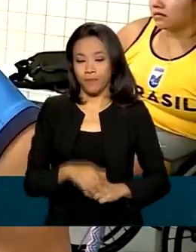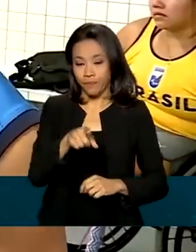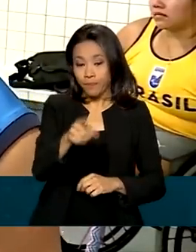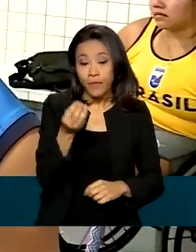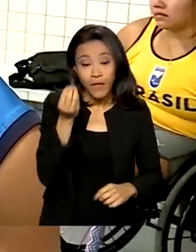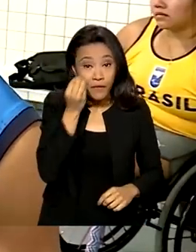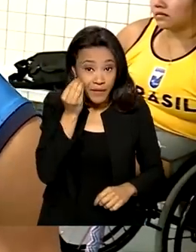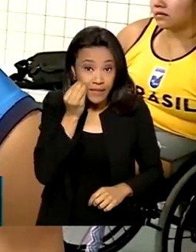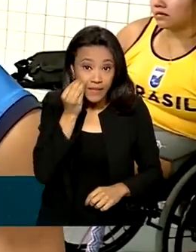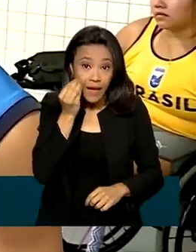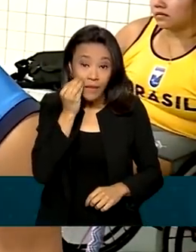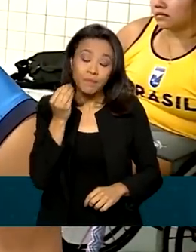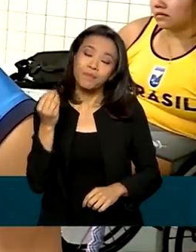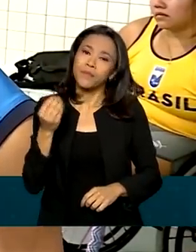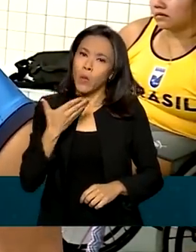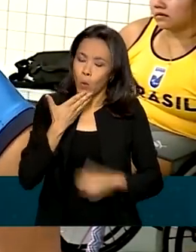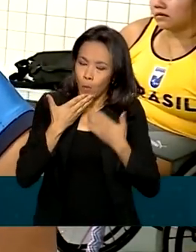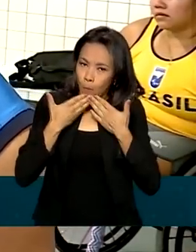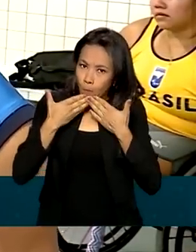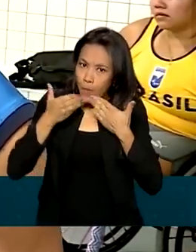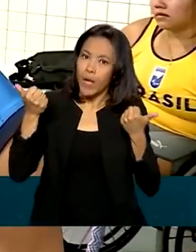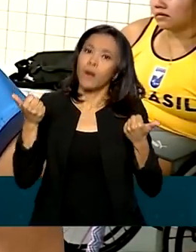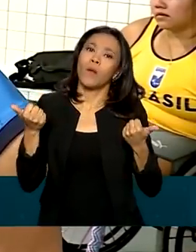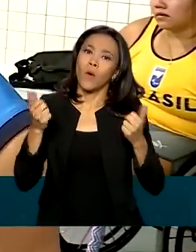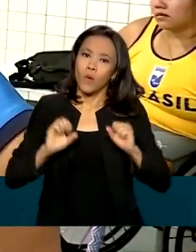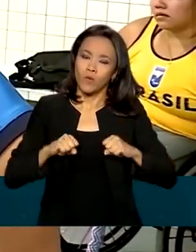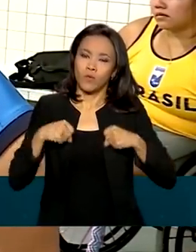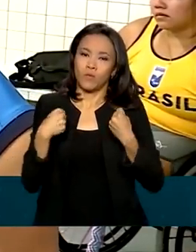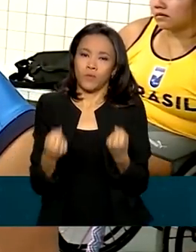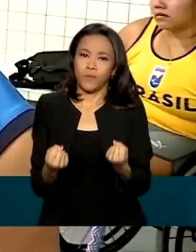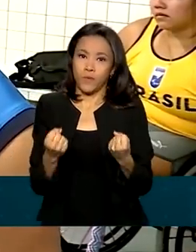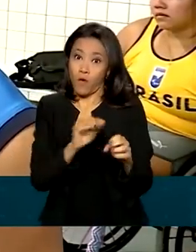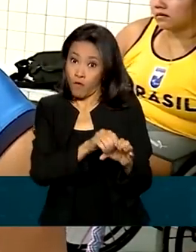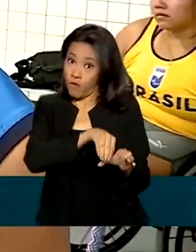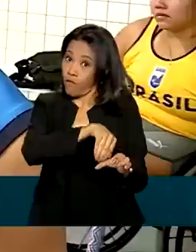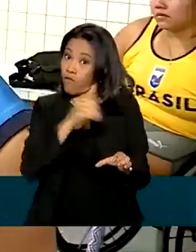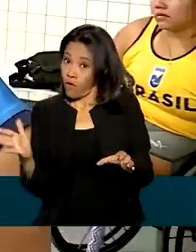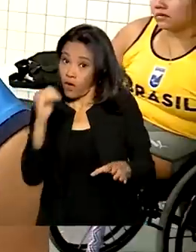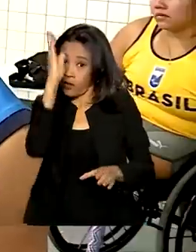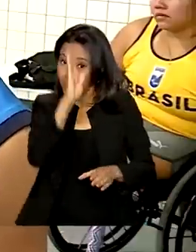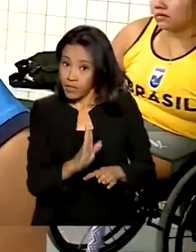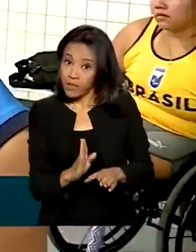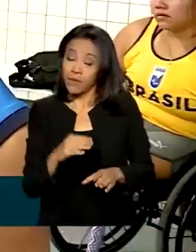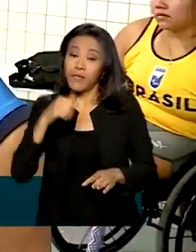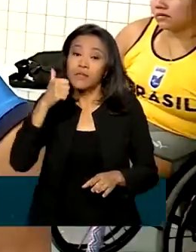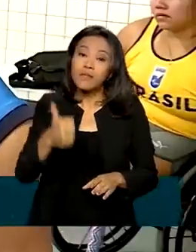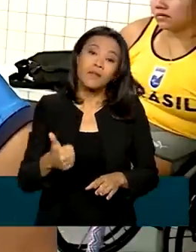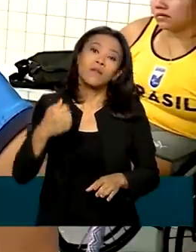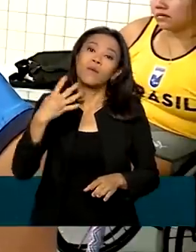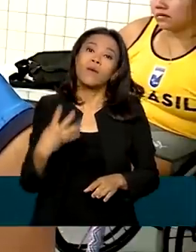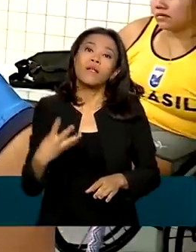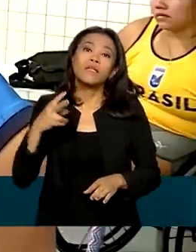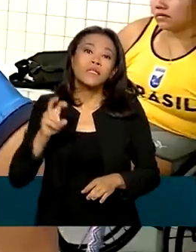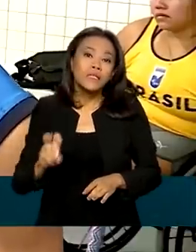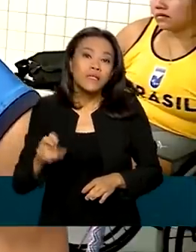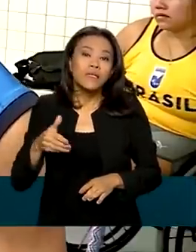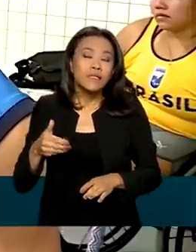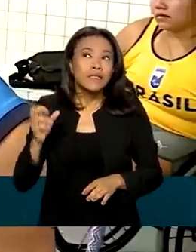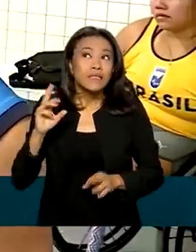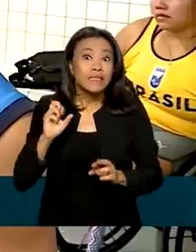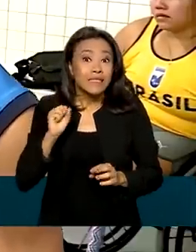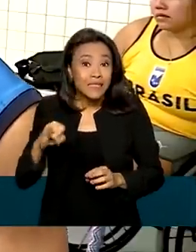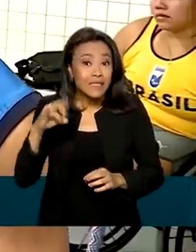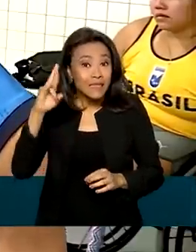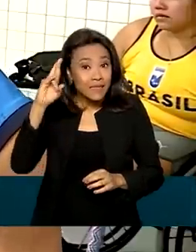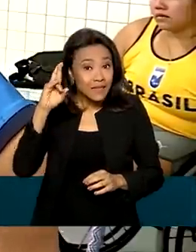alcançar o meu melhor índice fora do Brasil, que é 145. Se Deus quiser, vou tentar